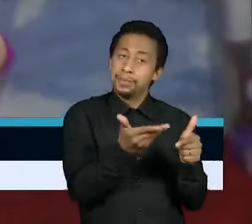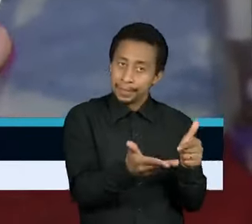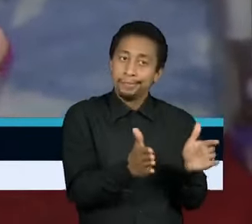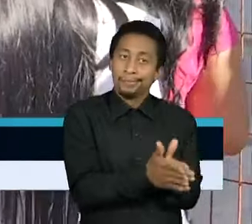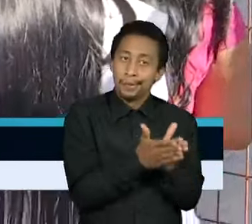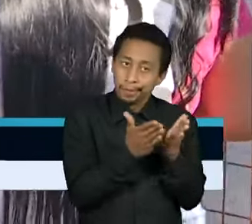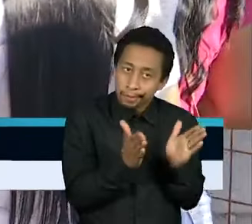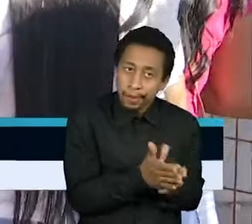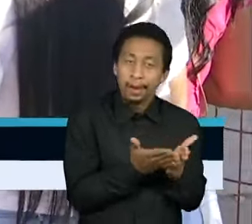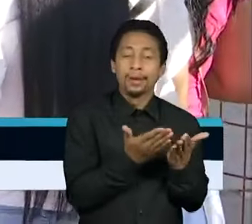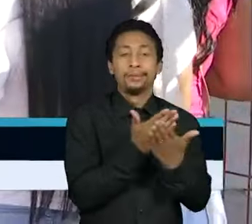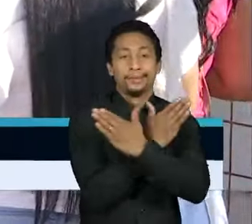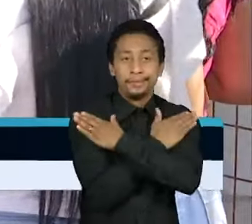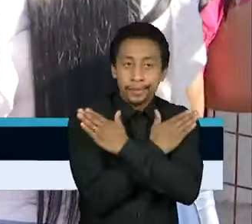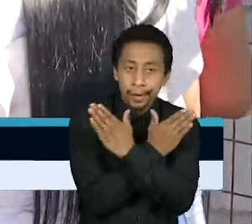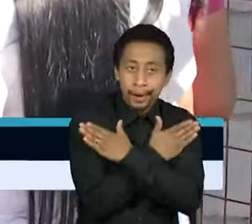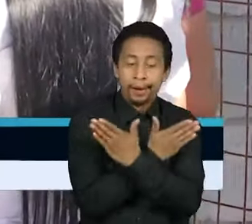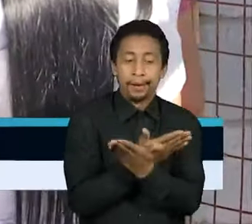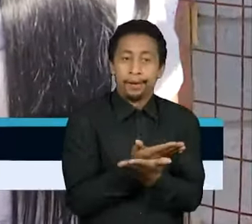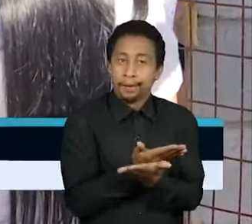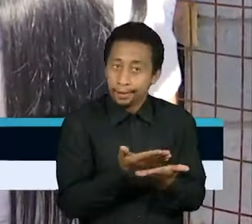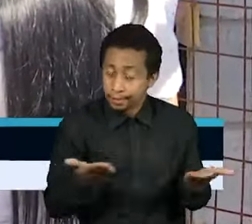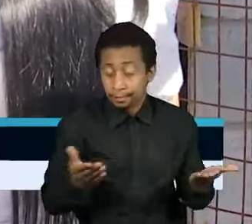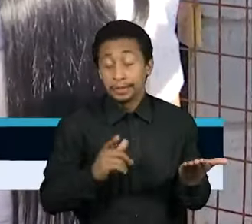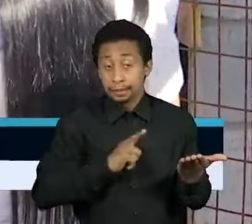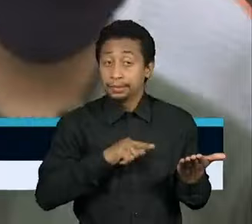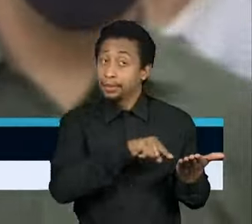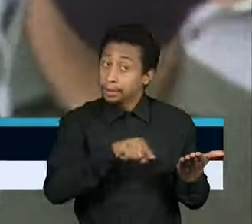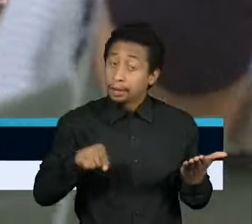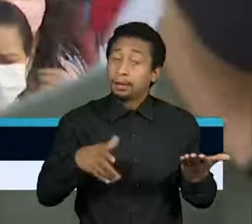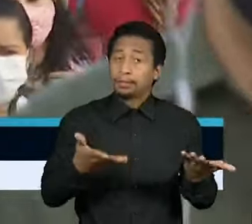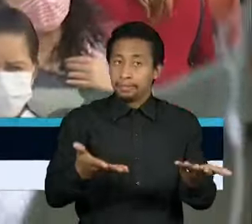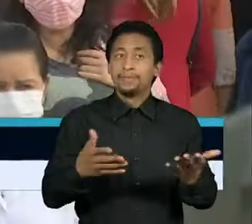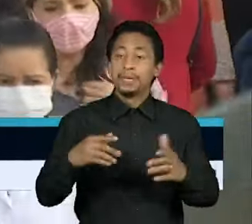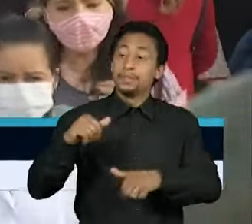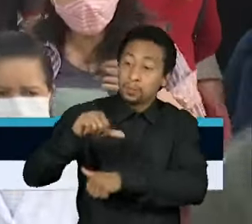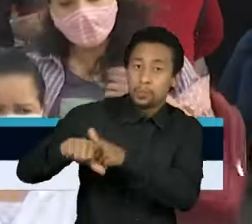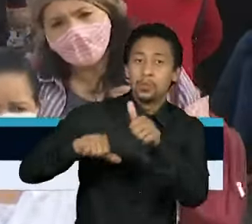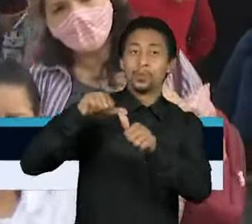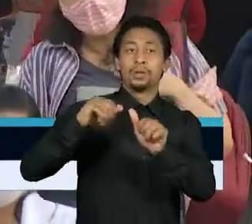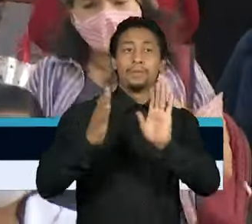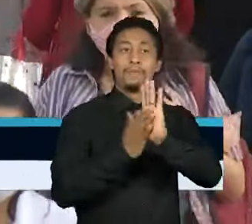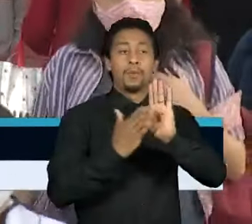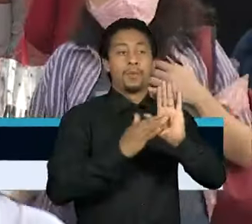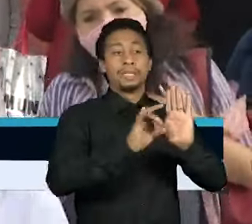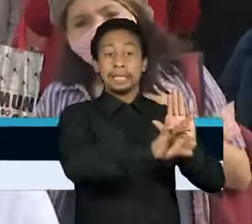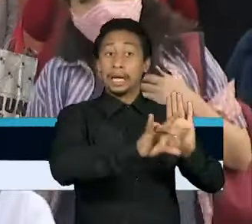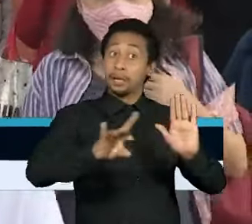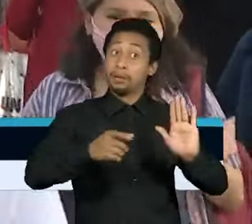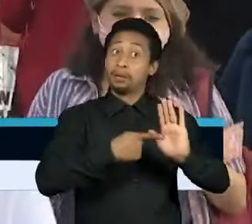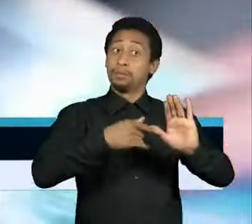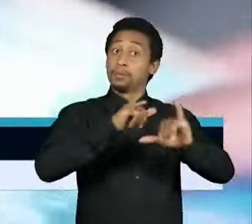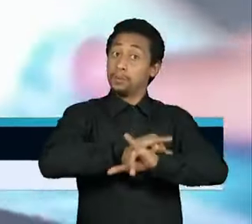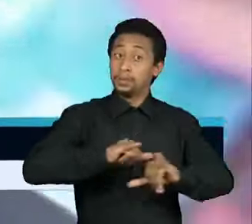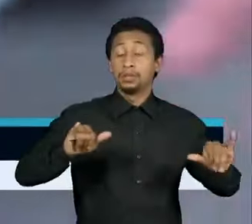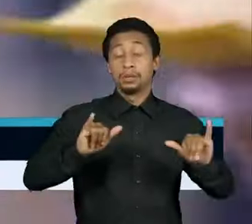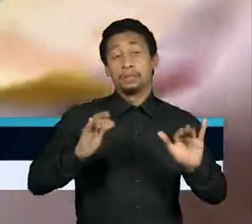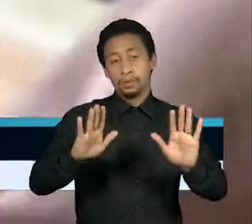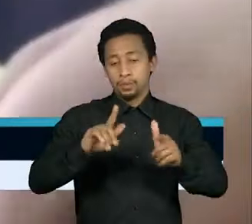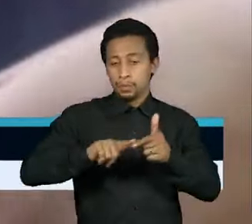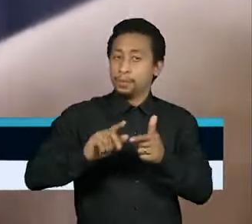perduram aí durante várias eleições, mudam a força de cada um desses problemas, mas eles permanecem.